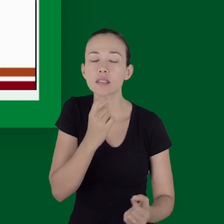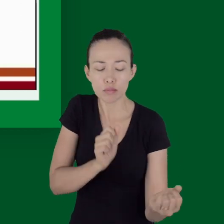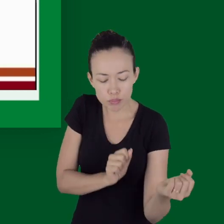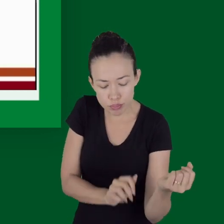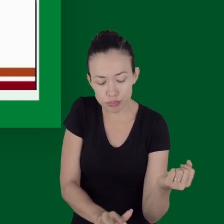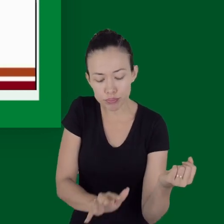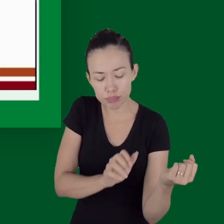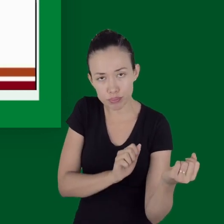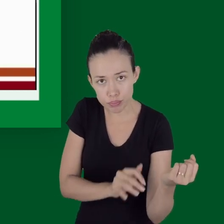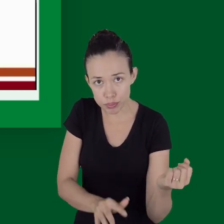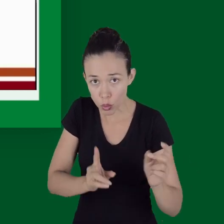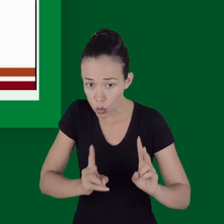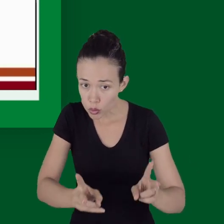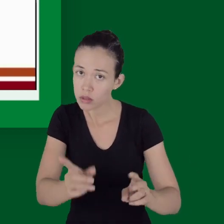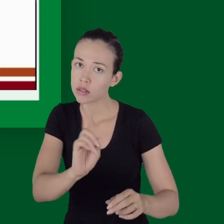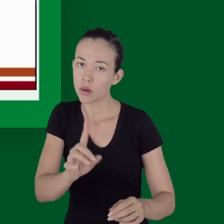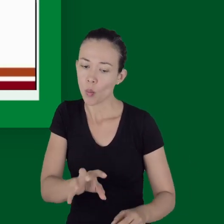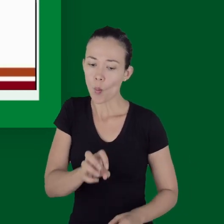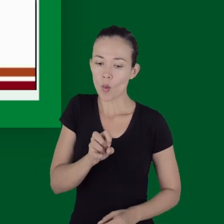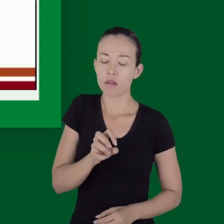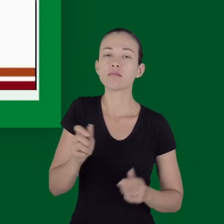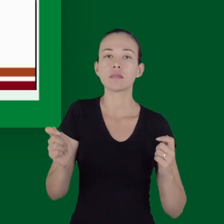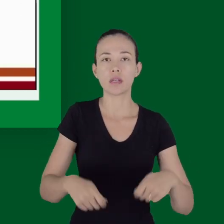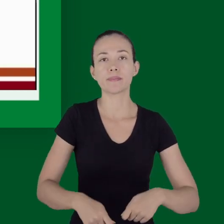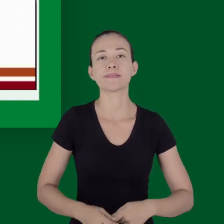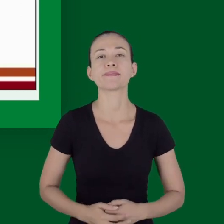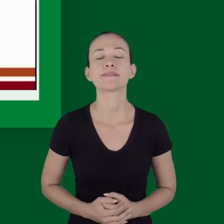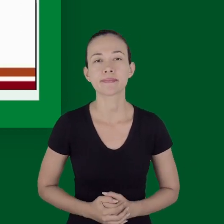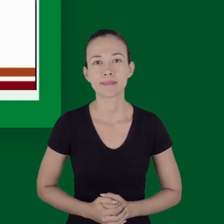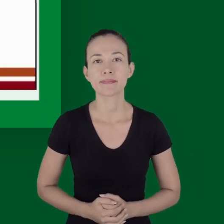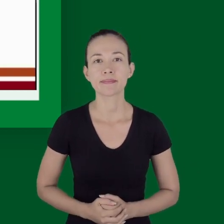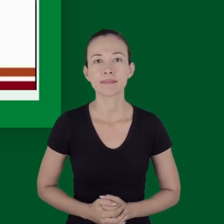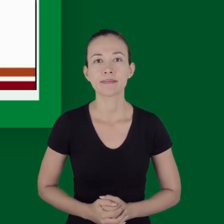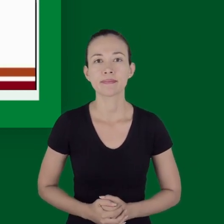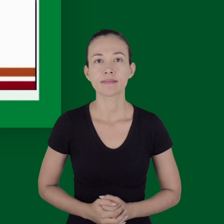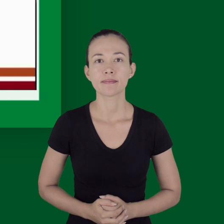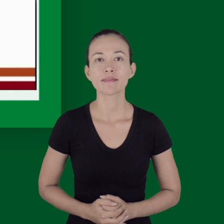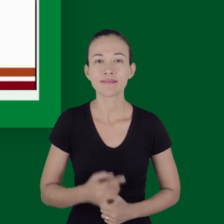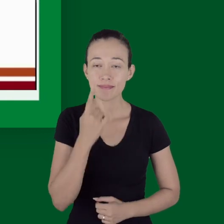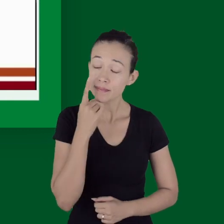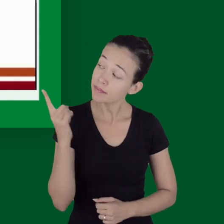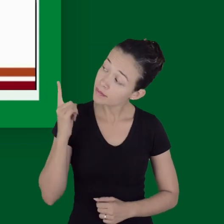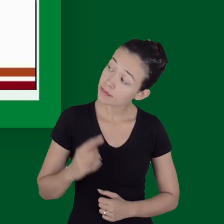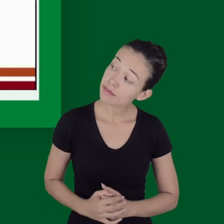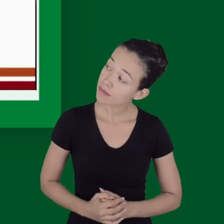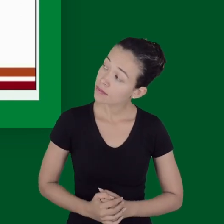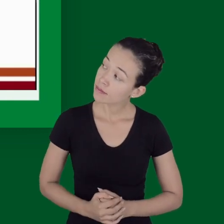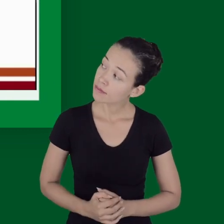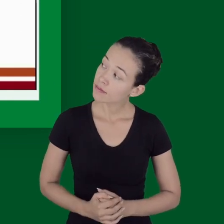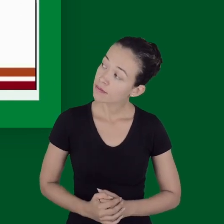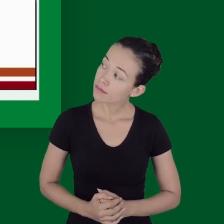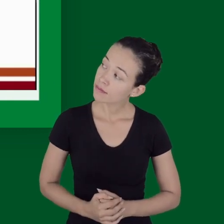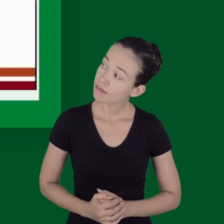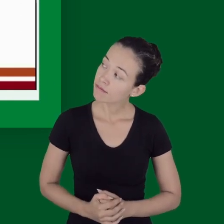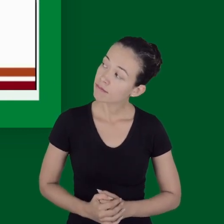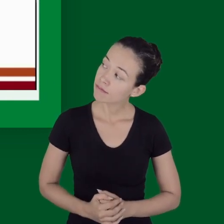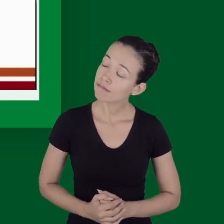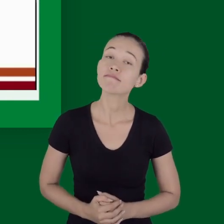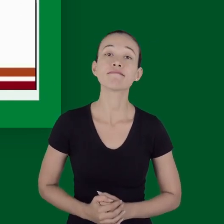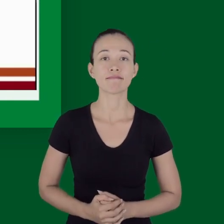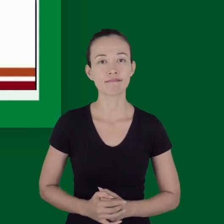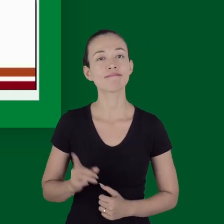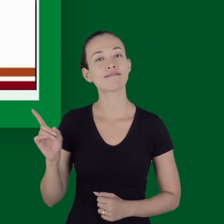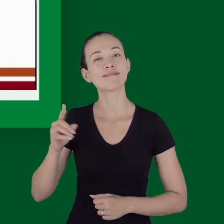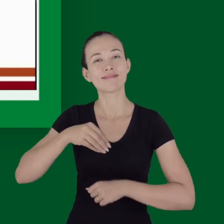oclua o pulso distal. o próprio guideline europeu